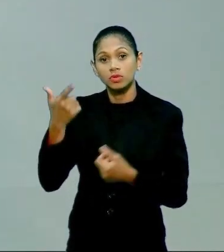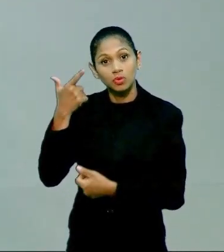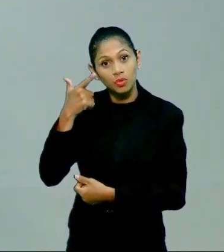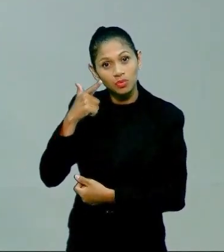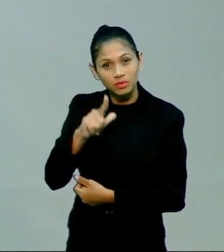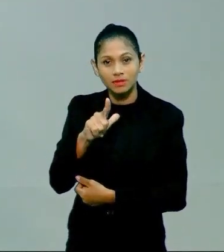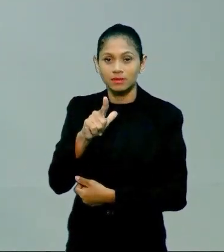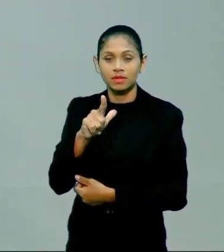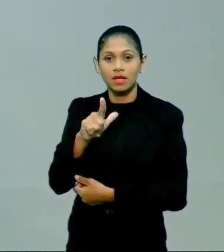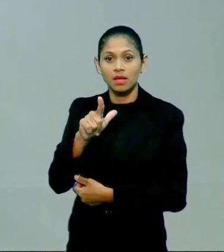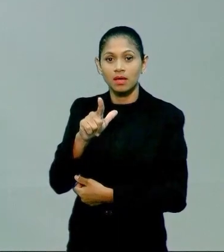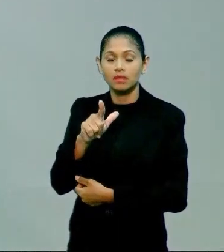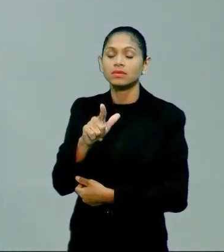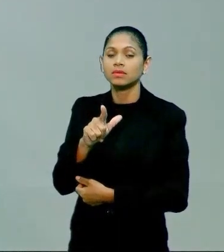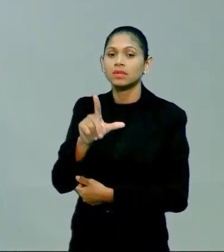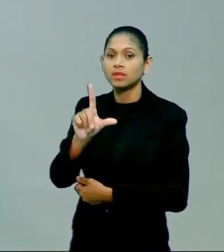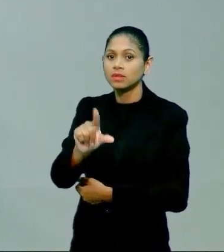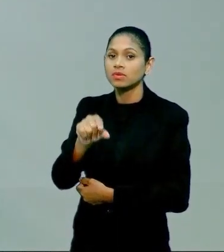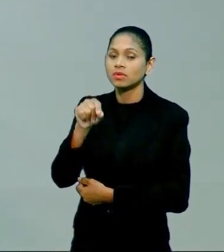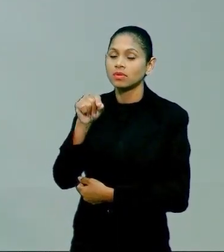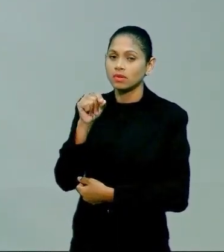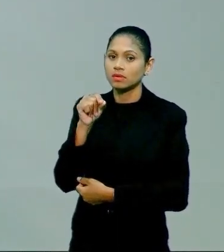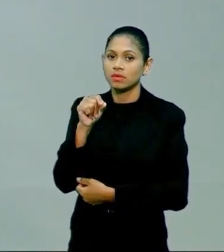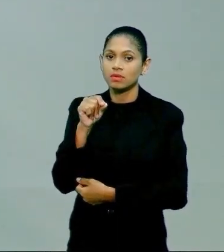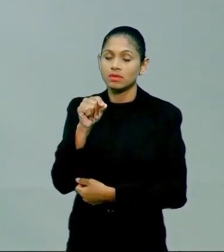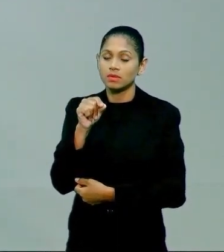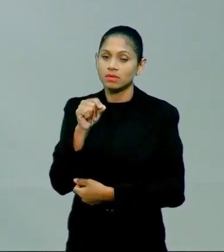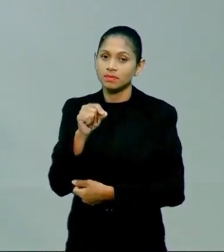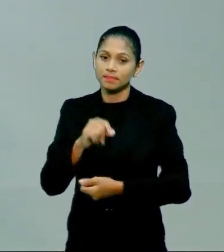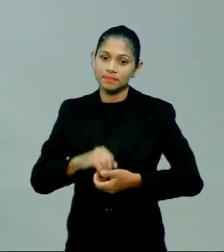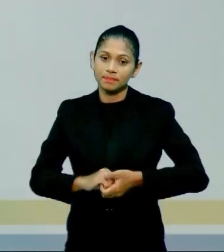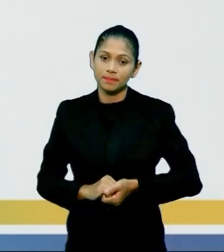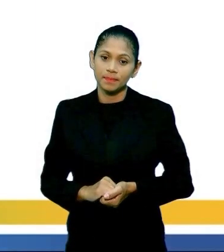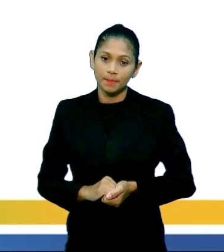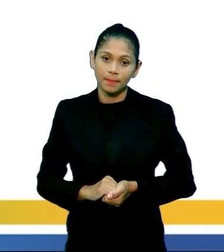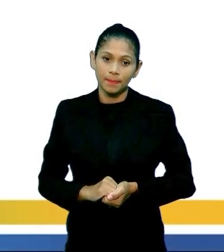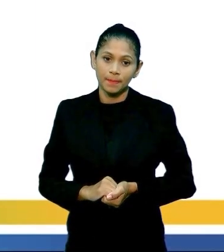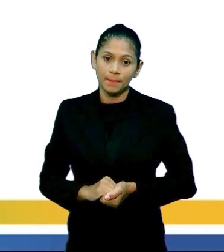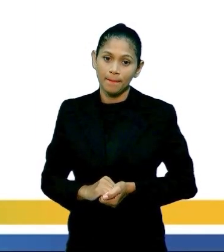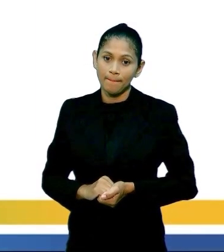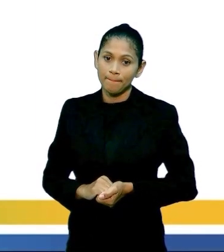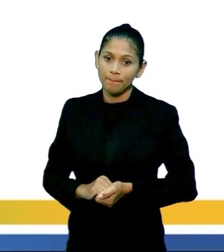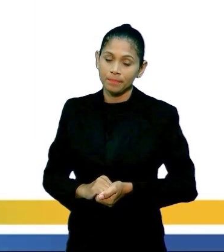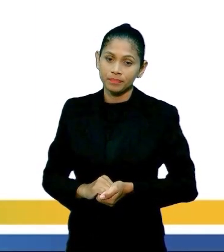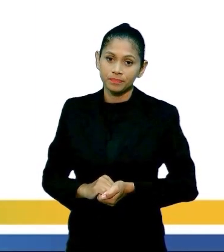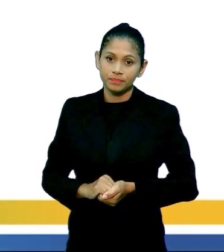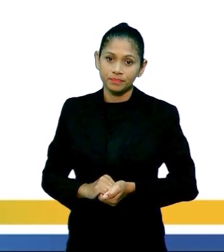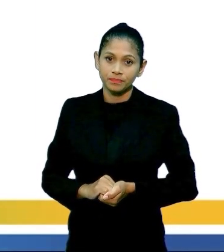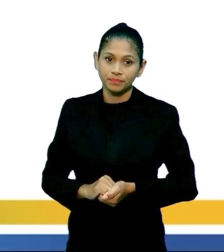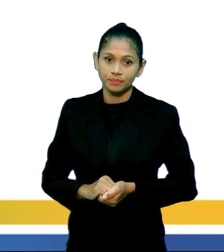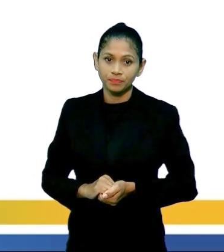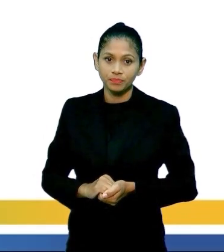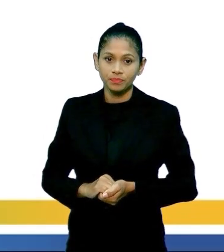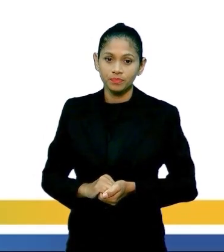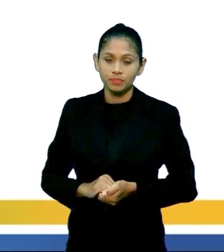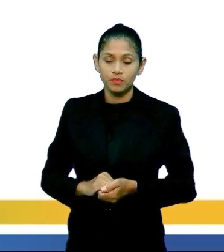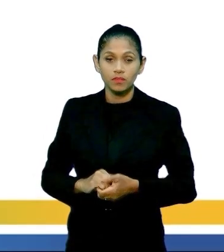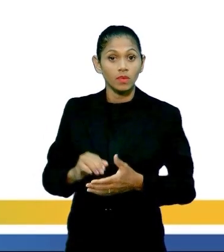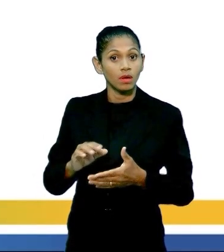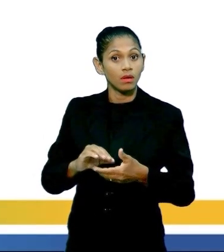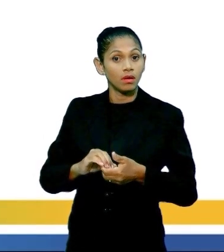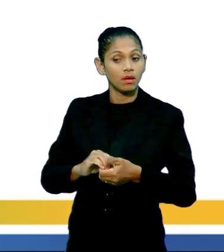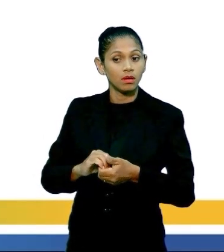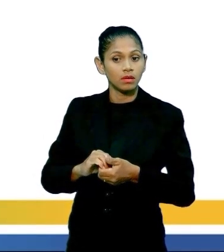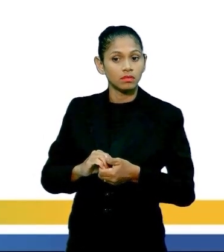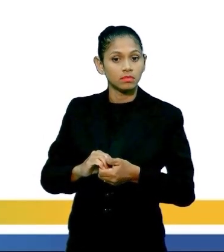aquele tempinho de ler aqueles textos enormes tranquilo mas não que ele seja um pode ler pelo amor de Deus mas vamos lá nesse sentido conclui-se que as brincadeiras